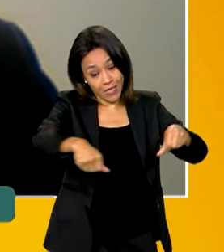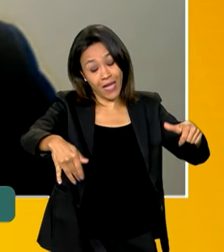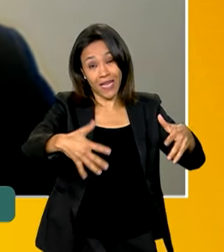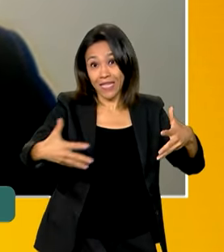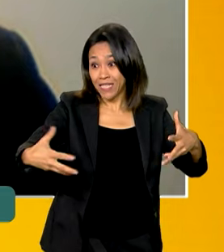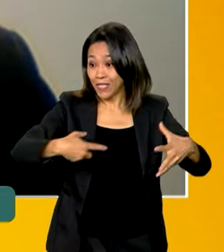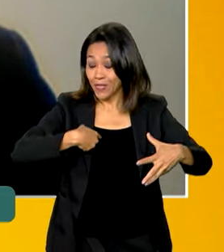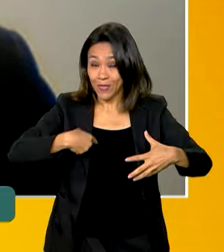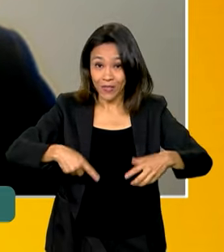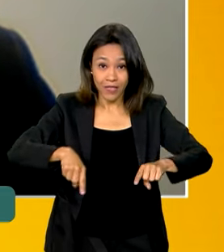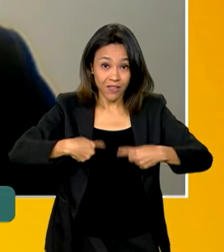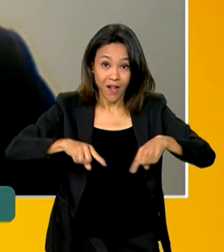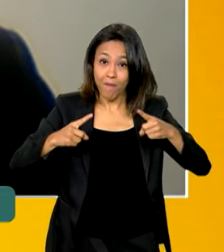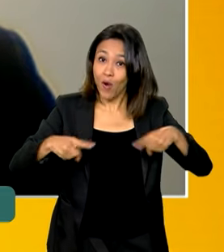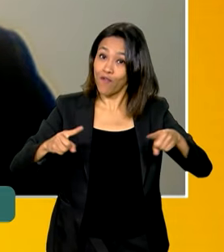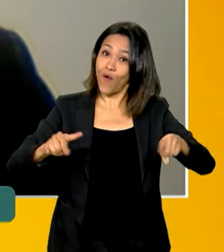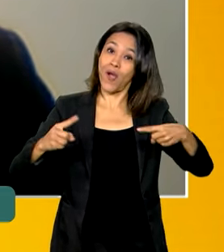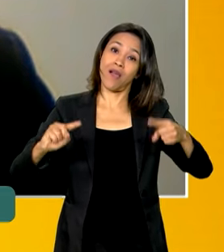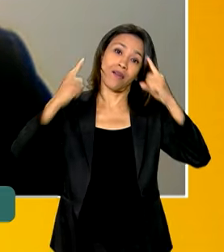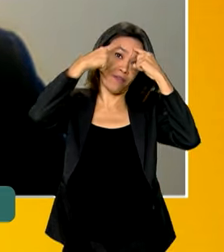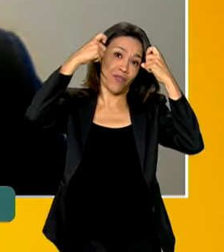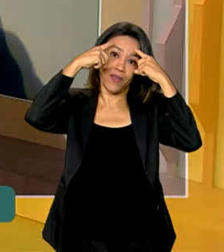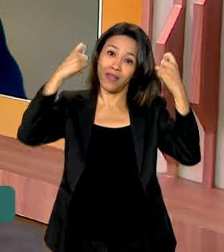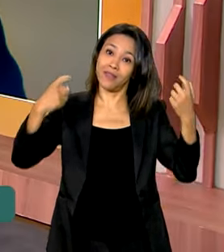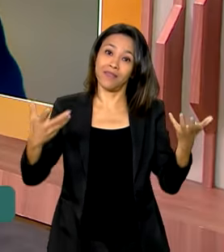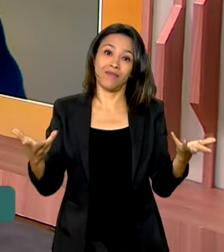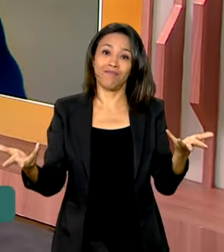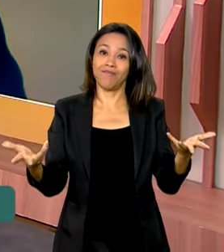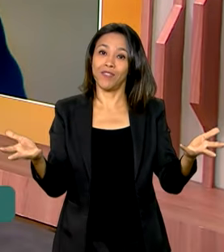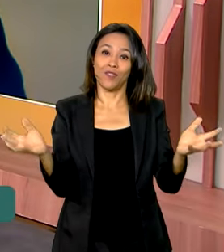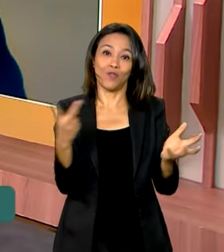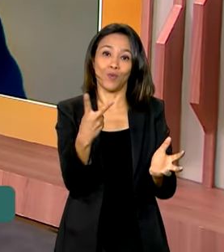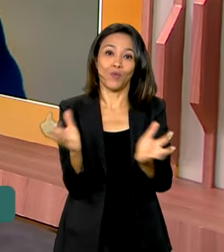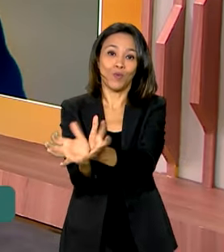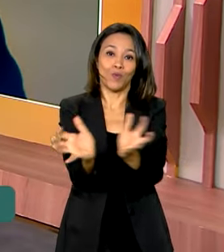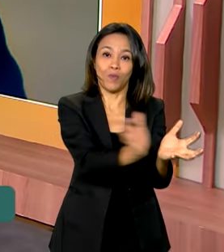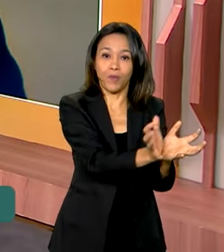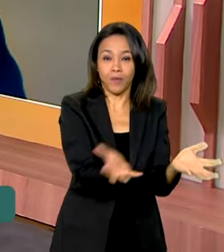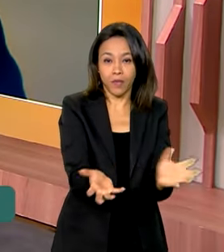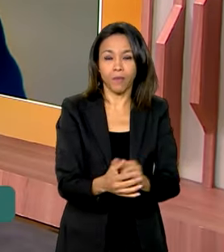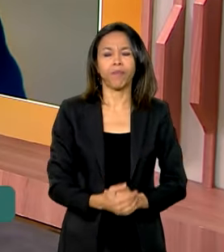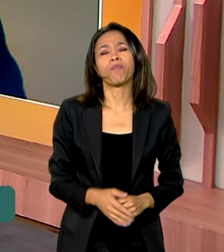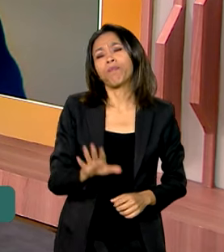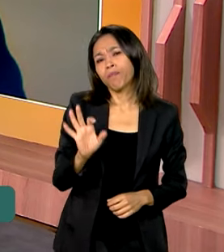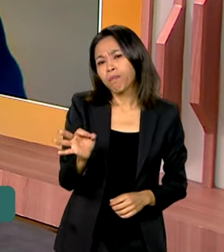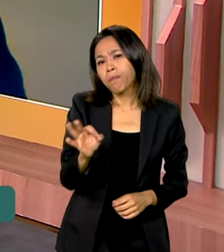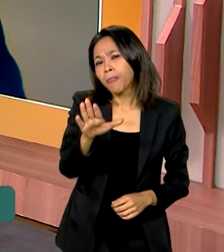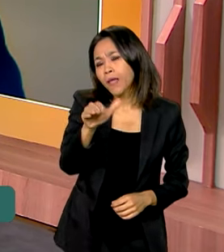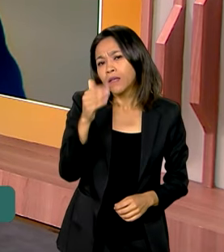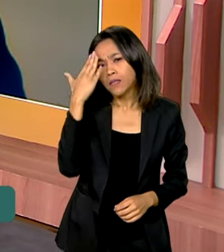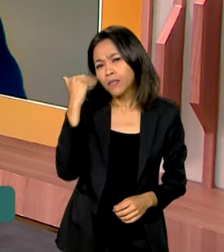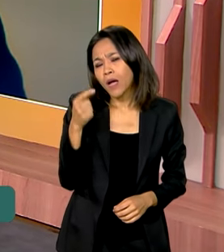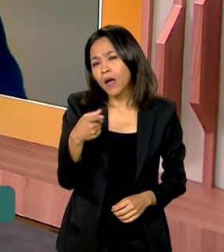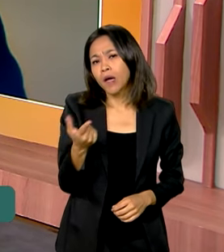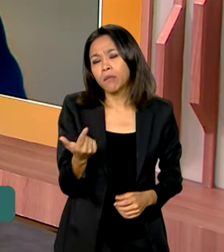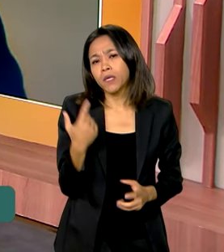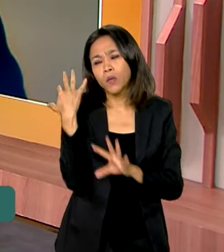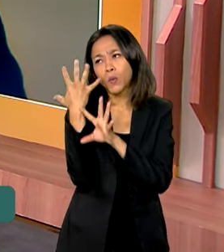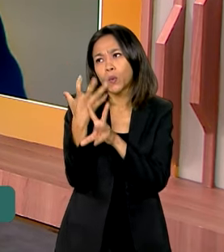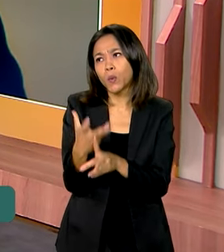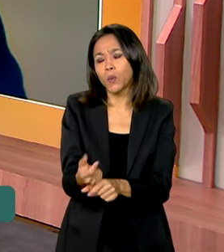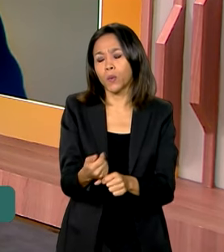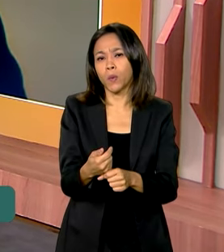violência e o confronto direto entre esses dois grupos, de fato. Perfeito. O senhor tem um balanço de quantos feridos nesses últimos